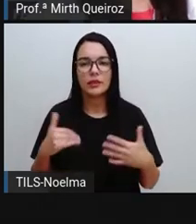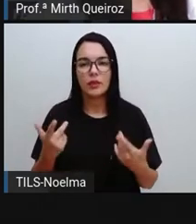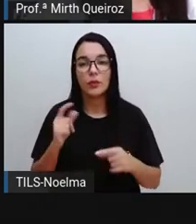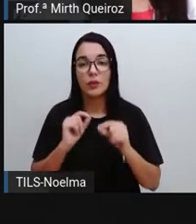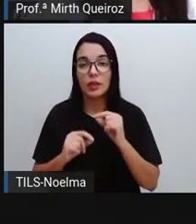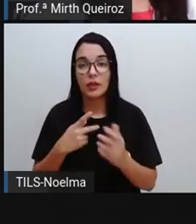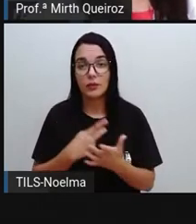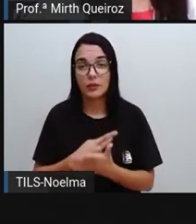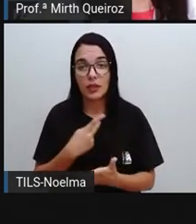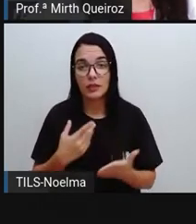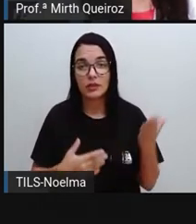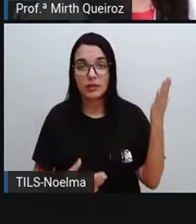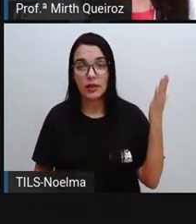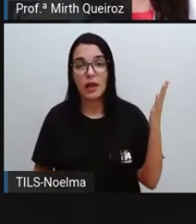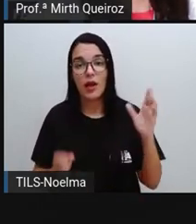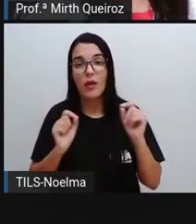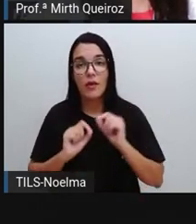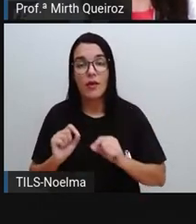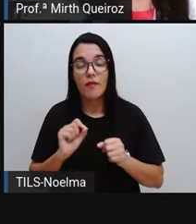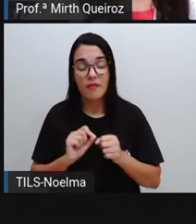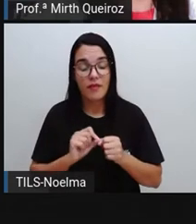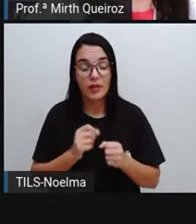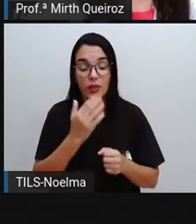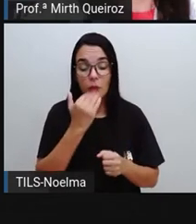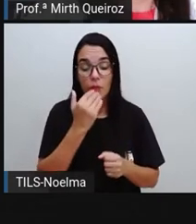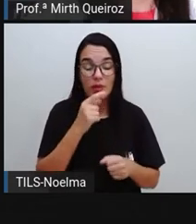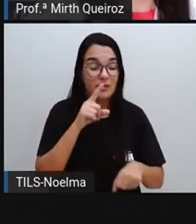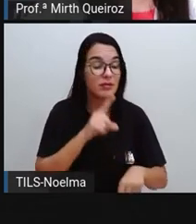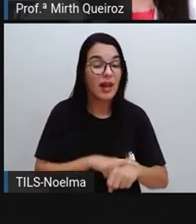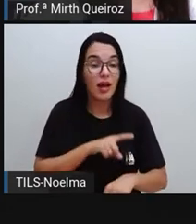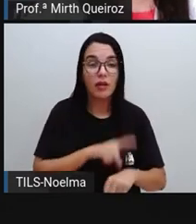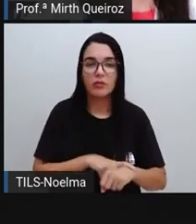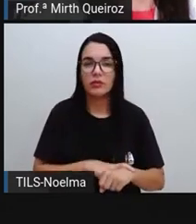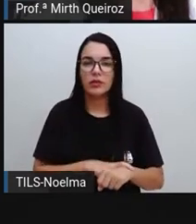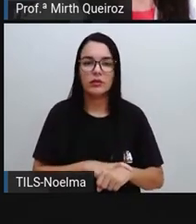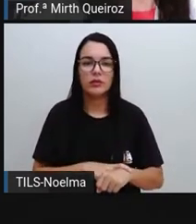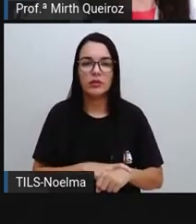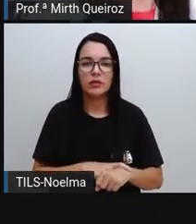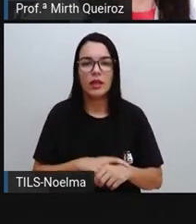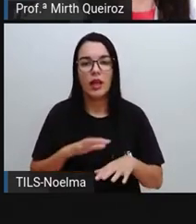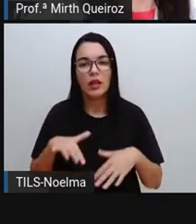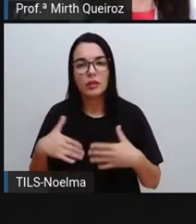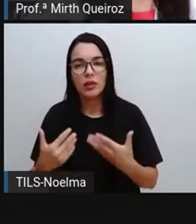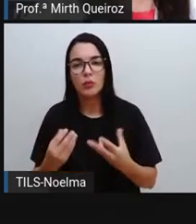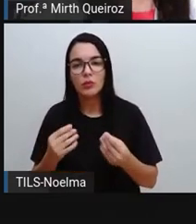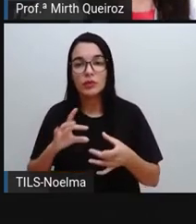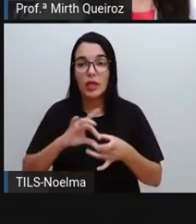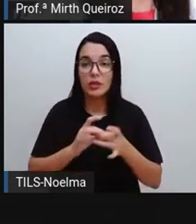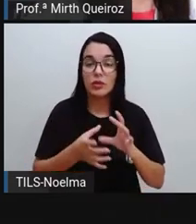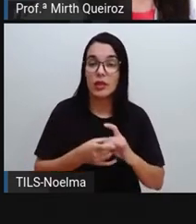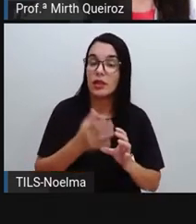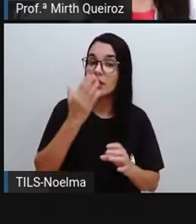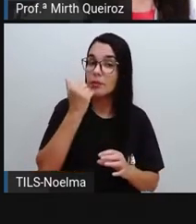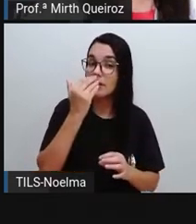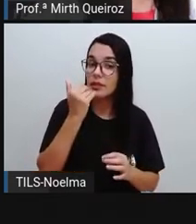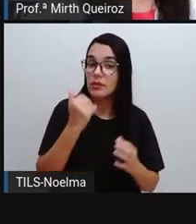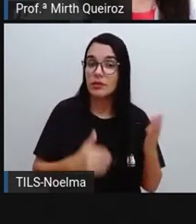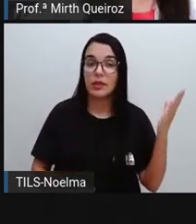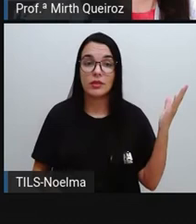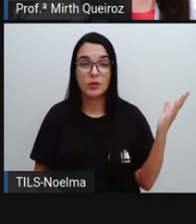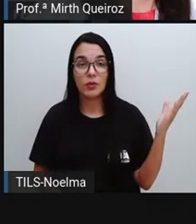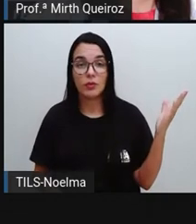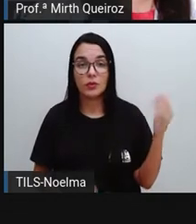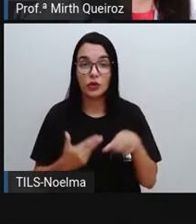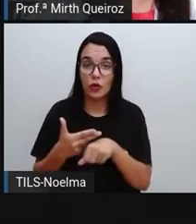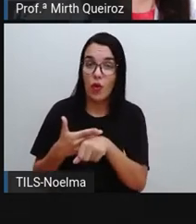são aqueles que são feitos para serem consumidos imediatamente. Boa parte deles estão relacionados à alimentação,